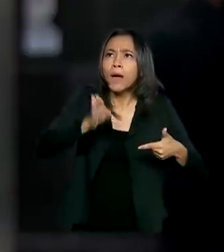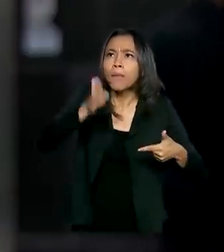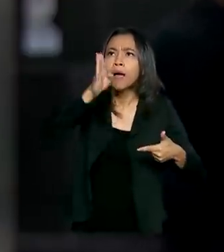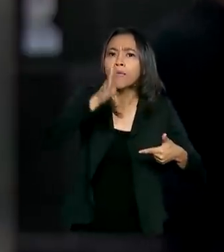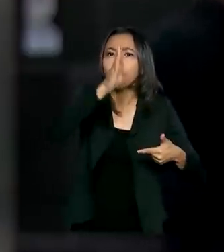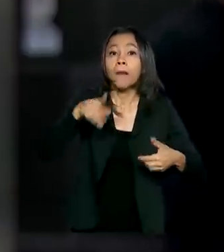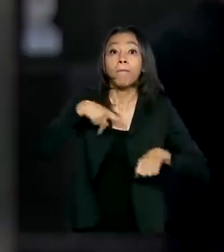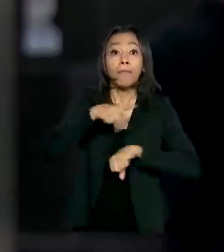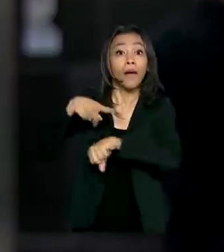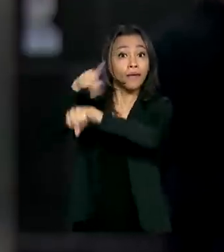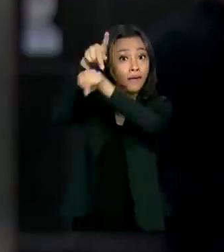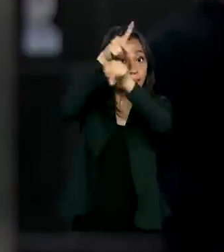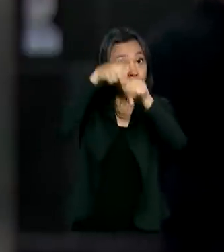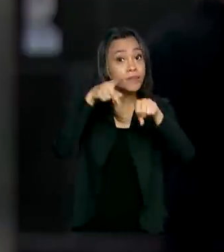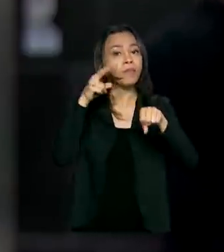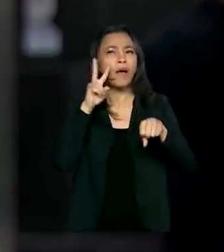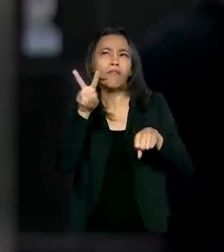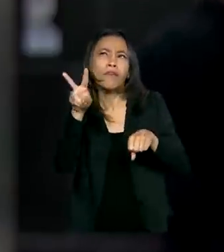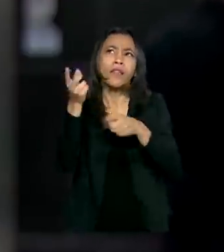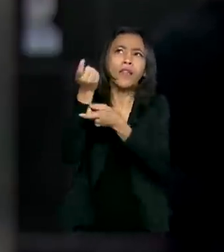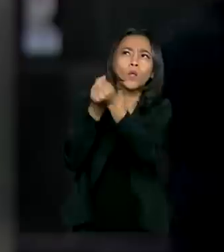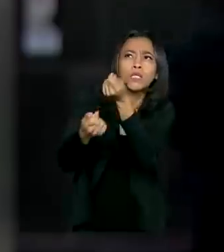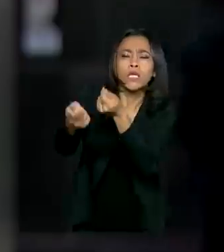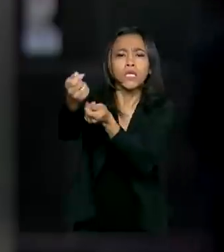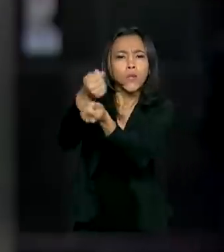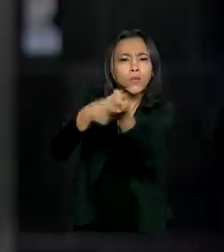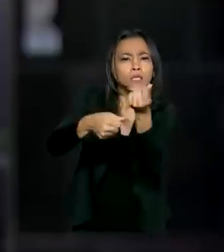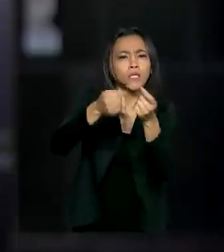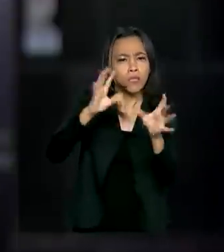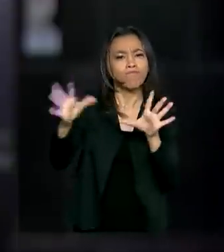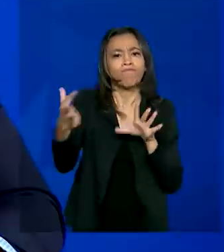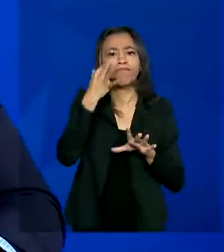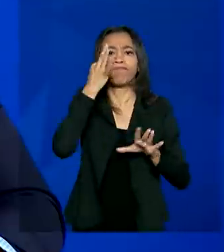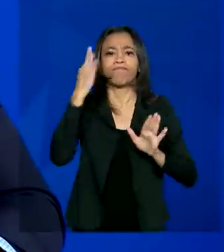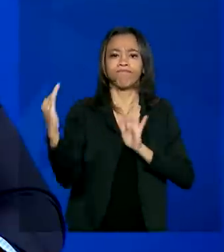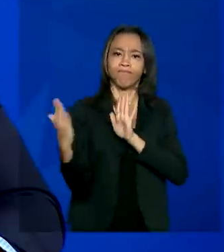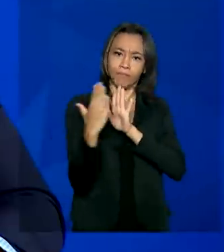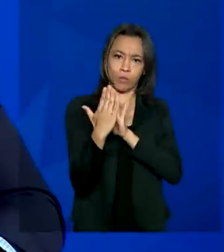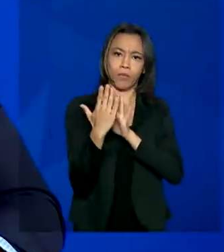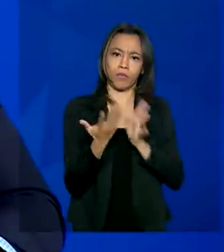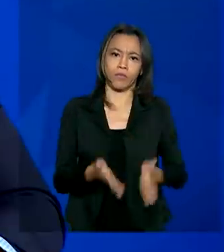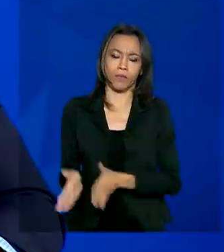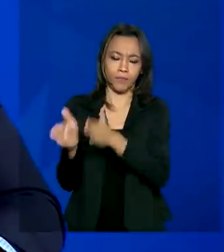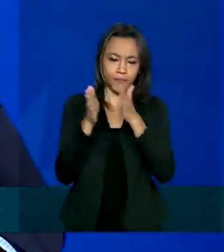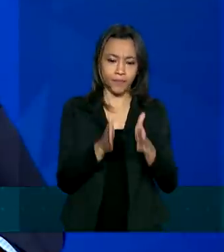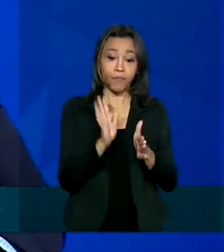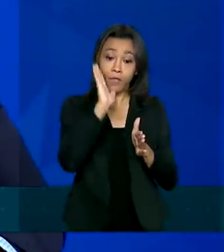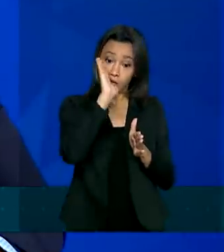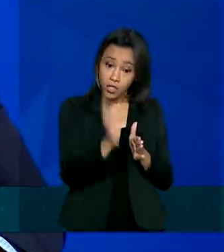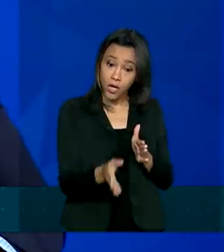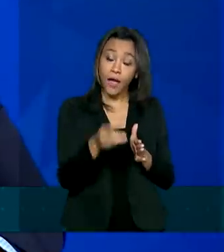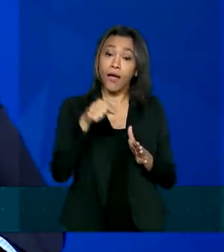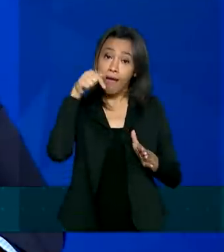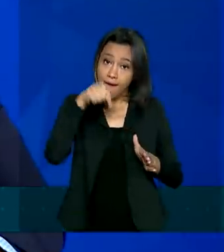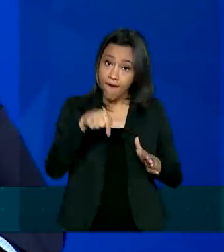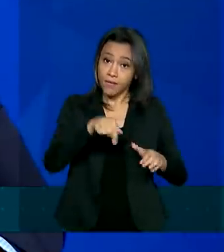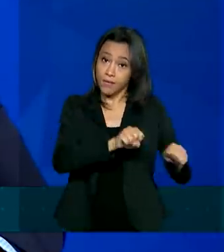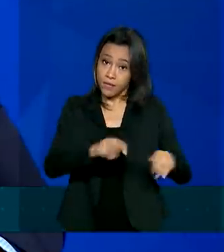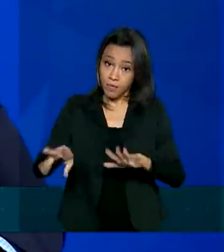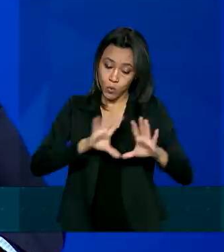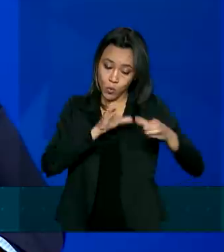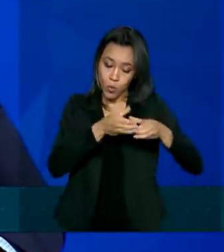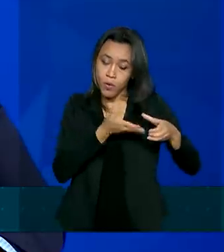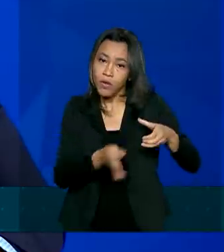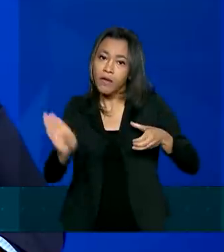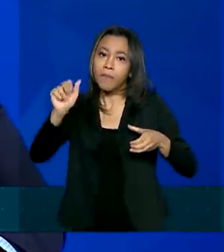possuem respiradores para fazer as negociações pessoalmente. Nós estamos enviando já essa semana uma equipe para a